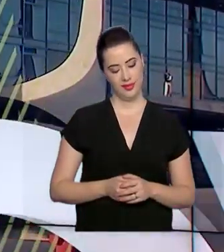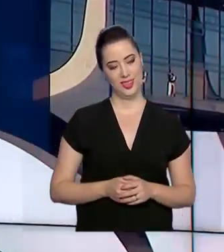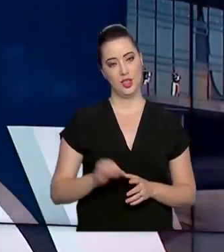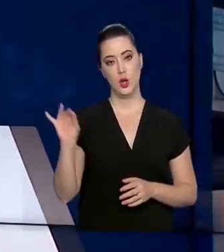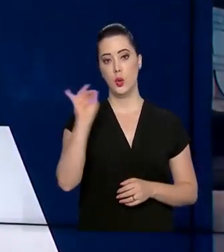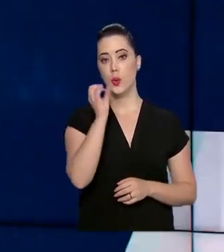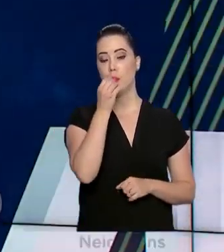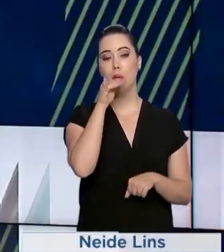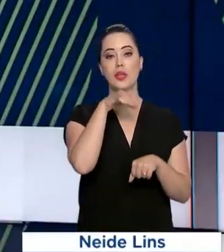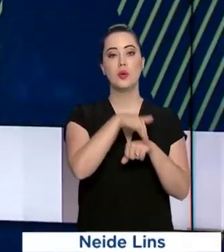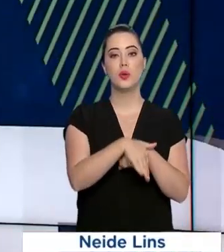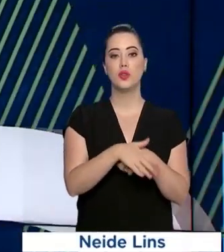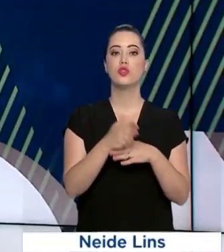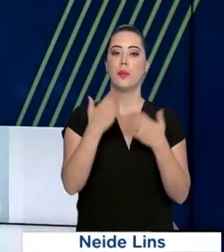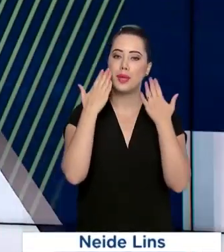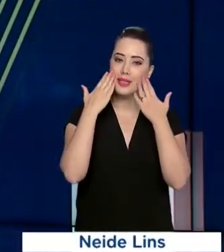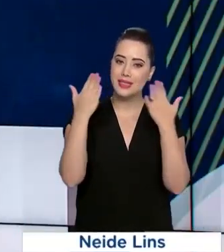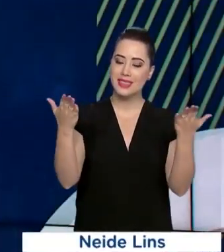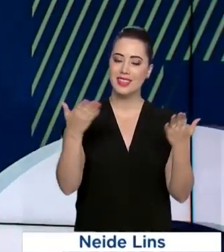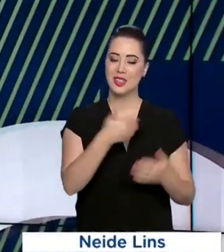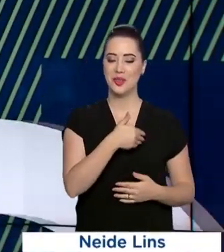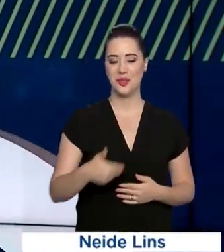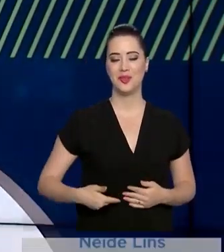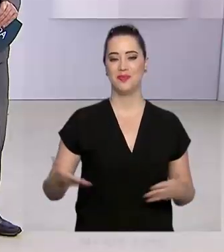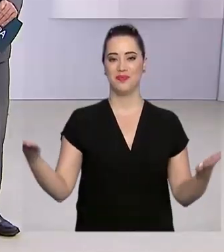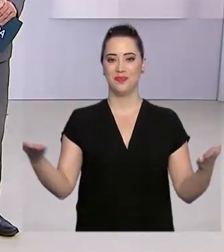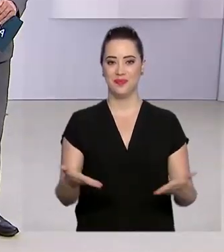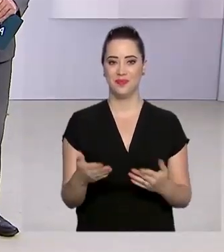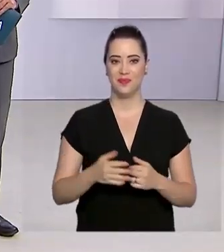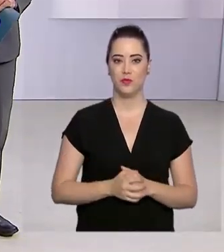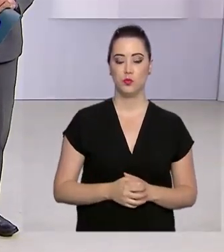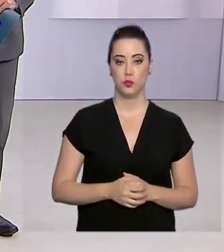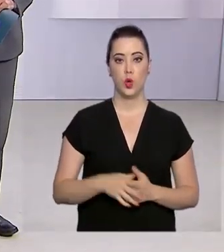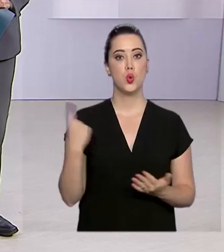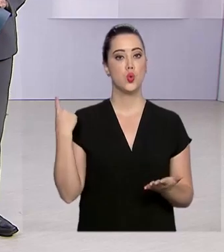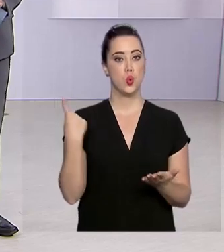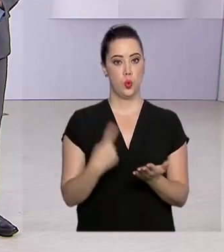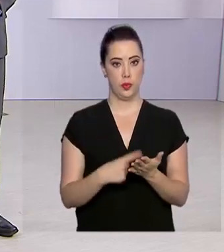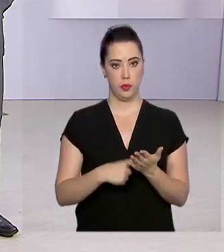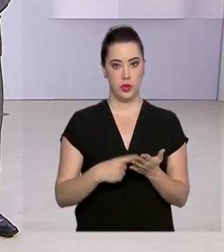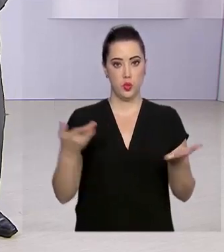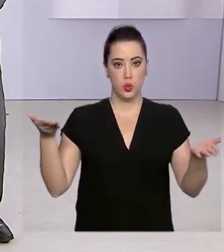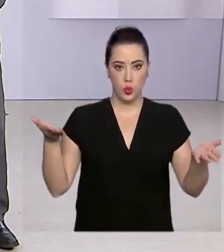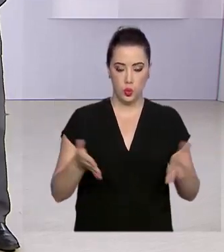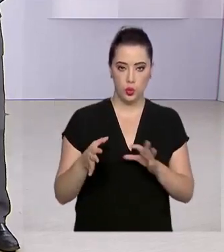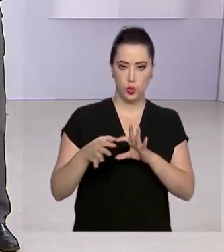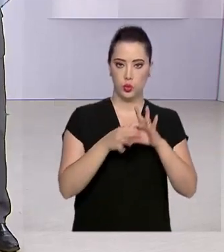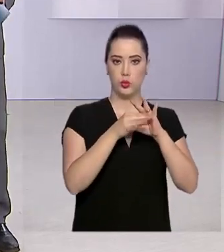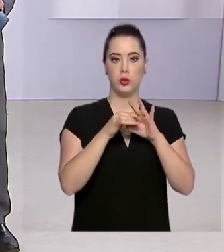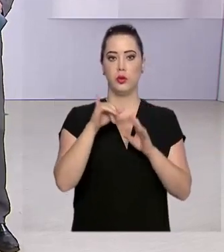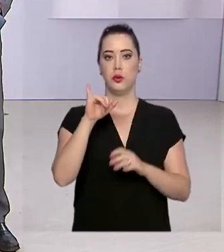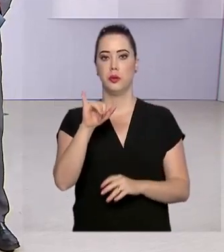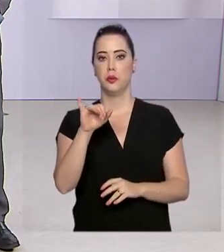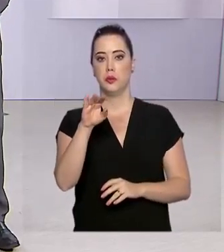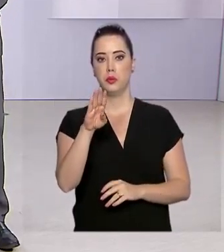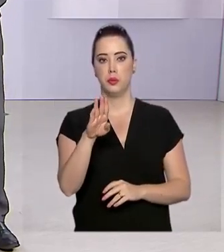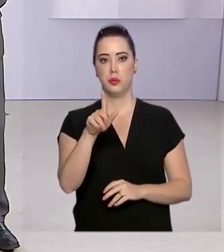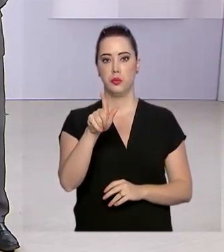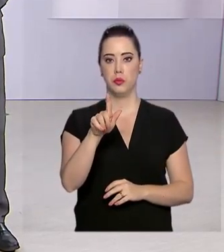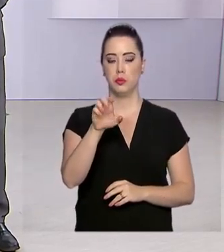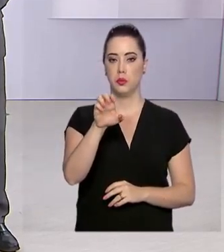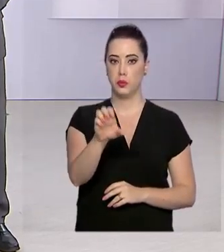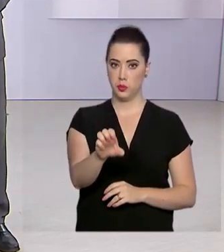Boa noite, já está no ar mais um Governo Agora. Foi firmada hoje parceria entre o Instituto Brasileiro de